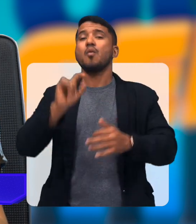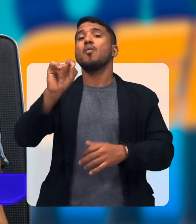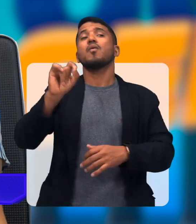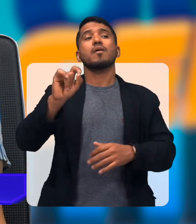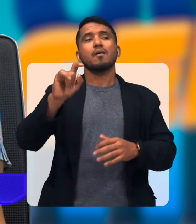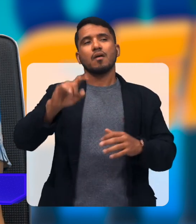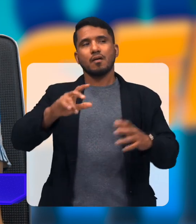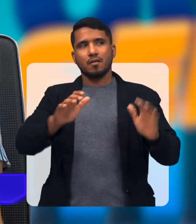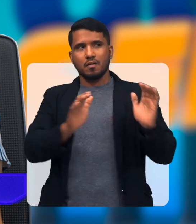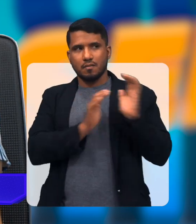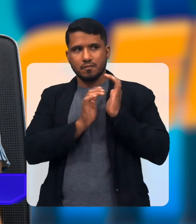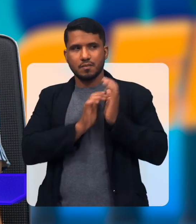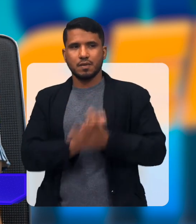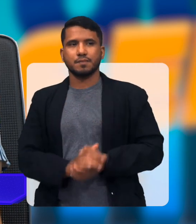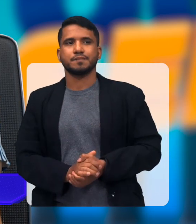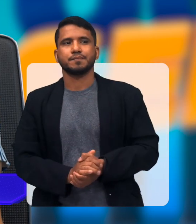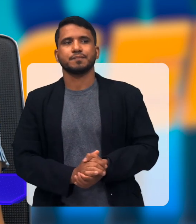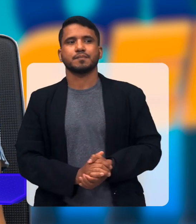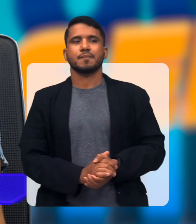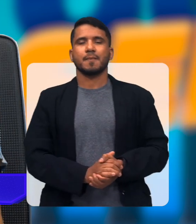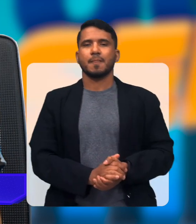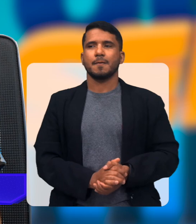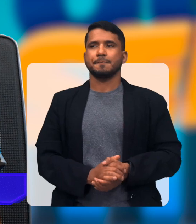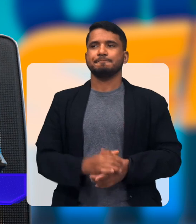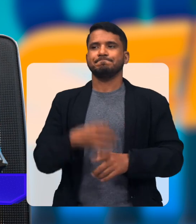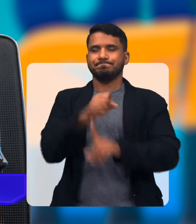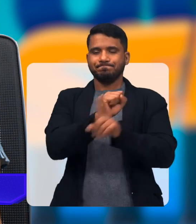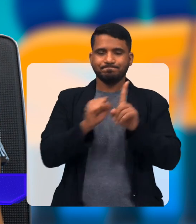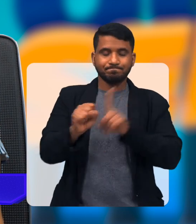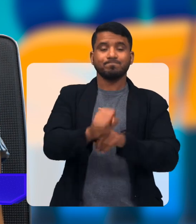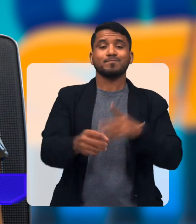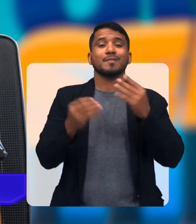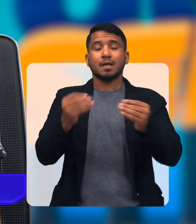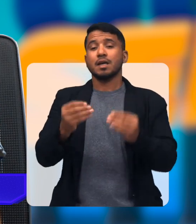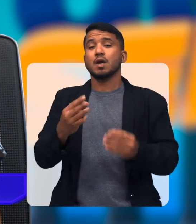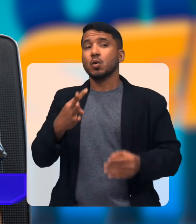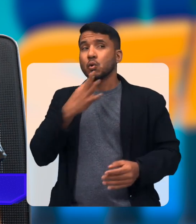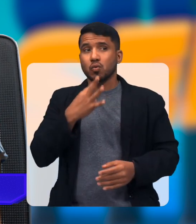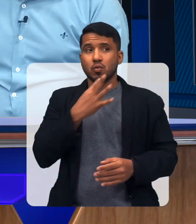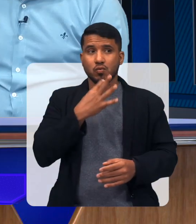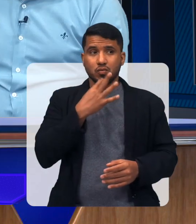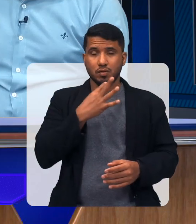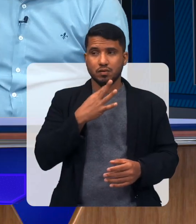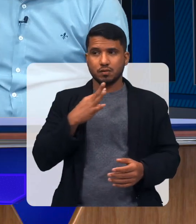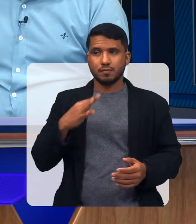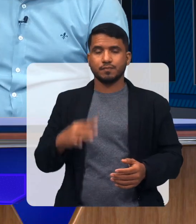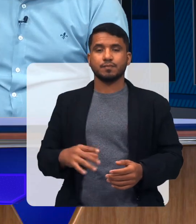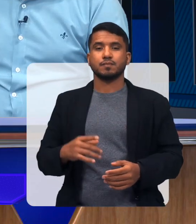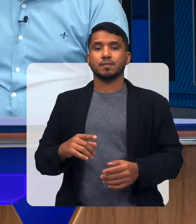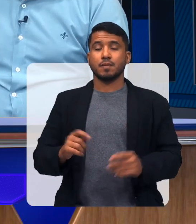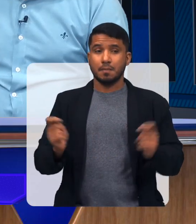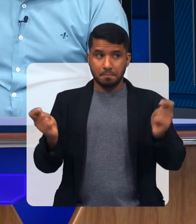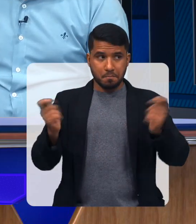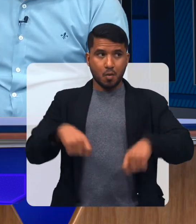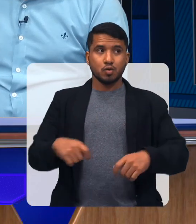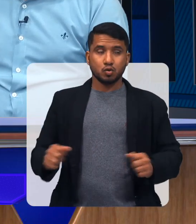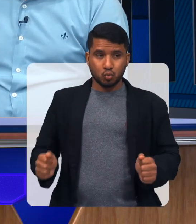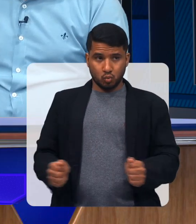A A A comunidade A sociedade Para que conheçam